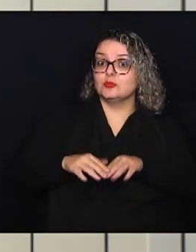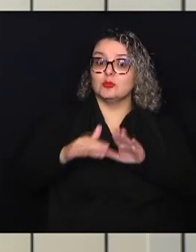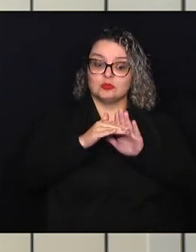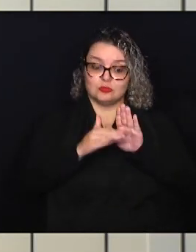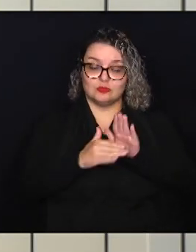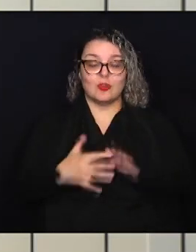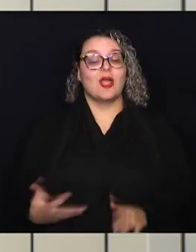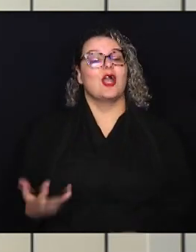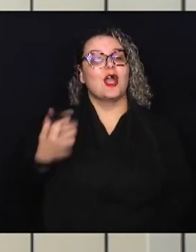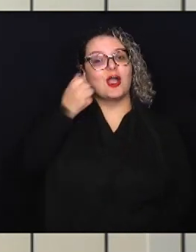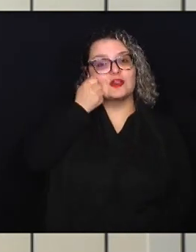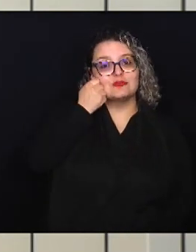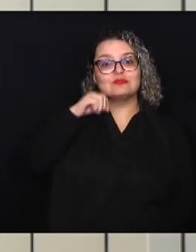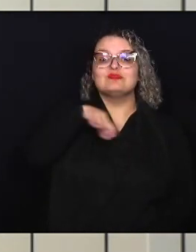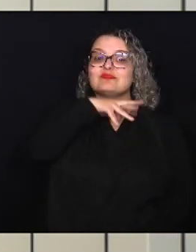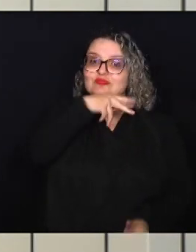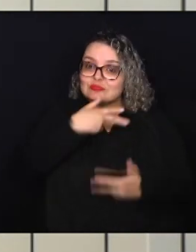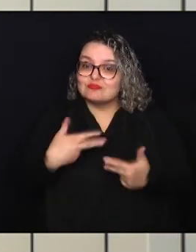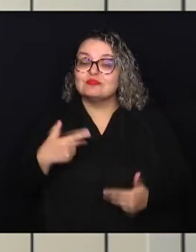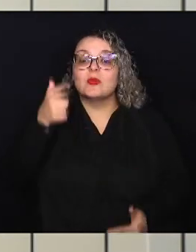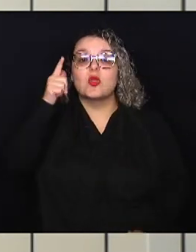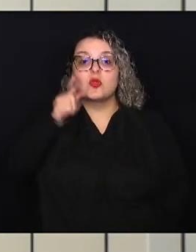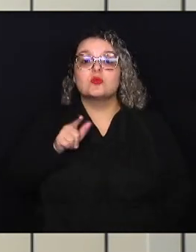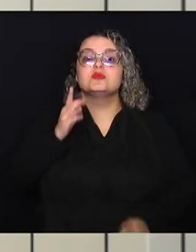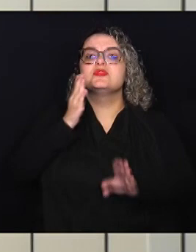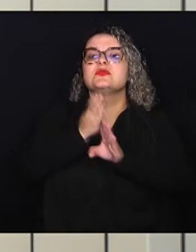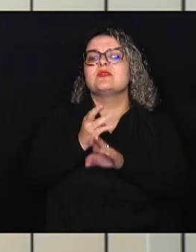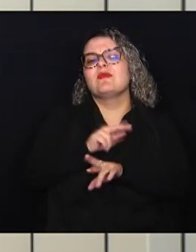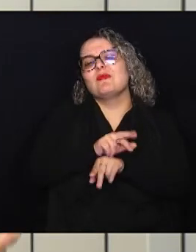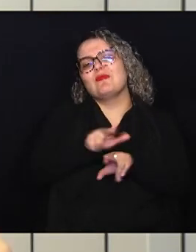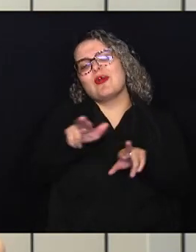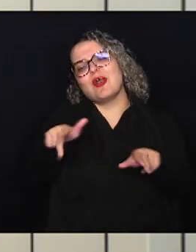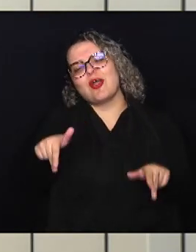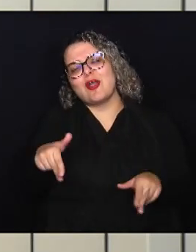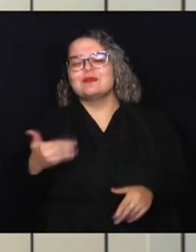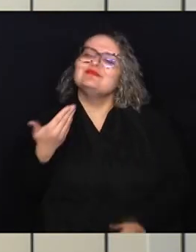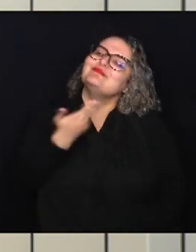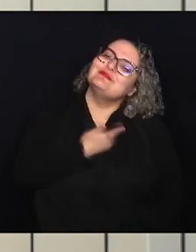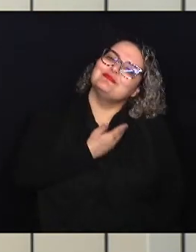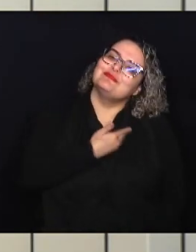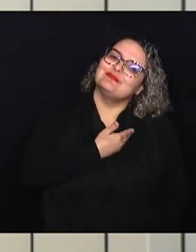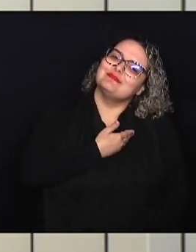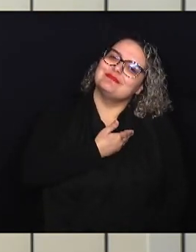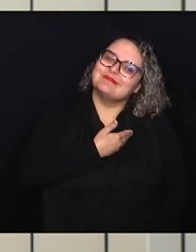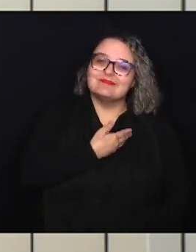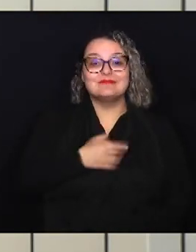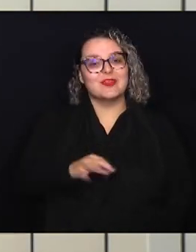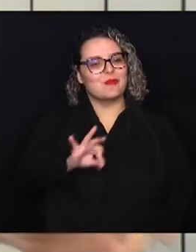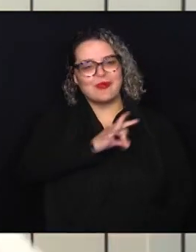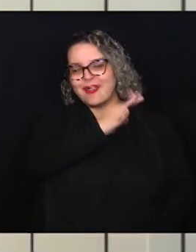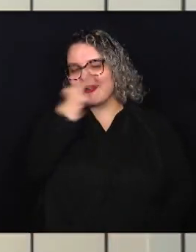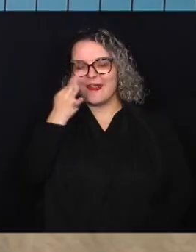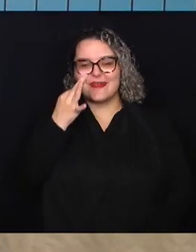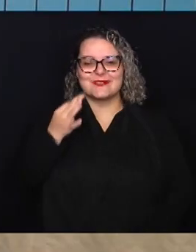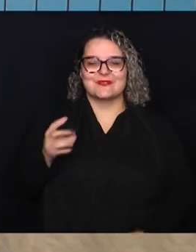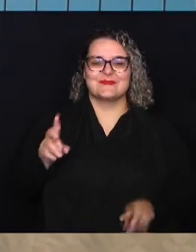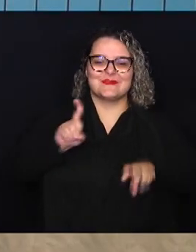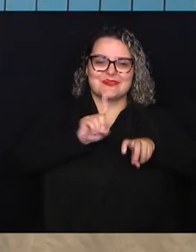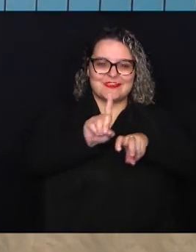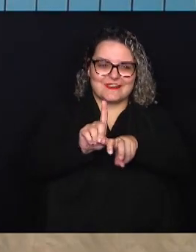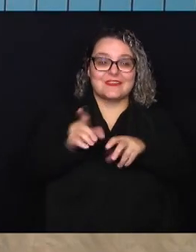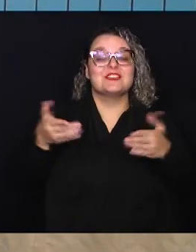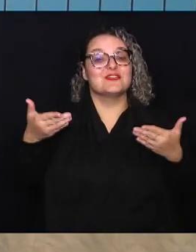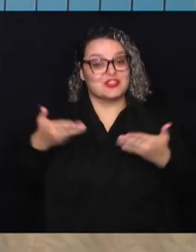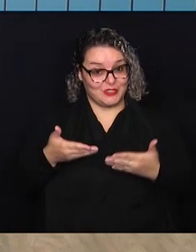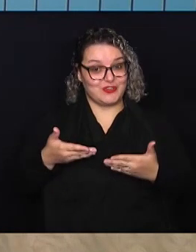Adote um bichinho você consegue encontrar vários amiguinhos para serem uma ótima companhia Então a